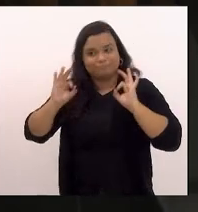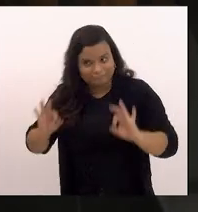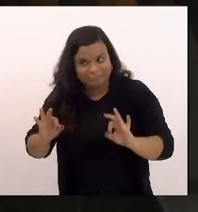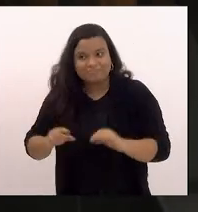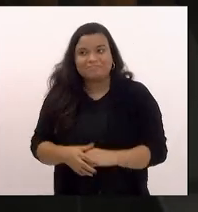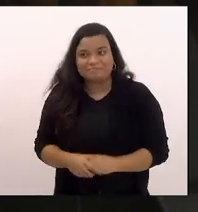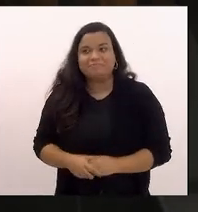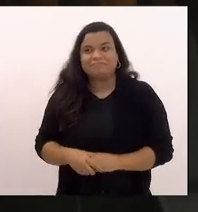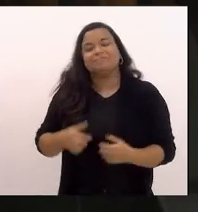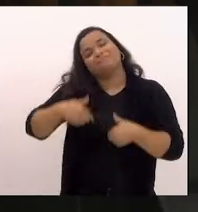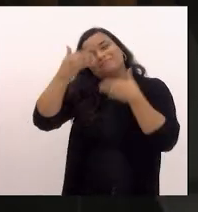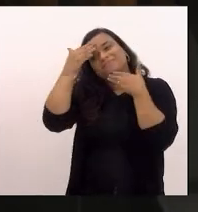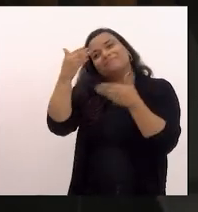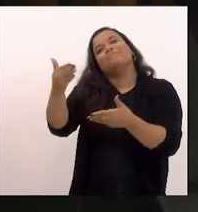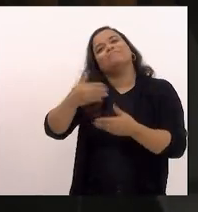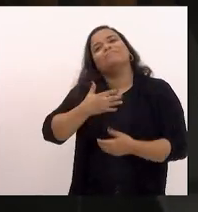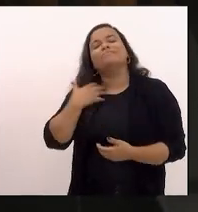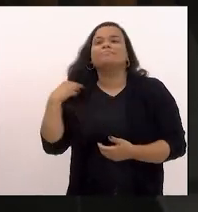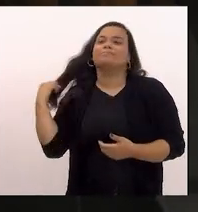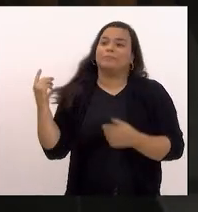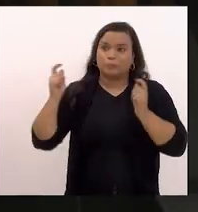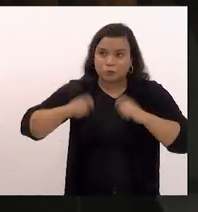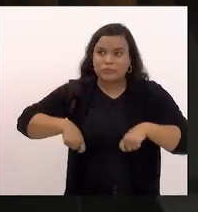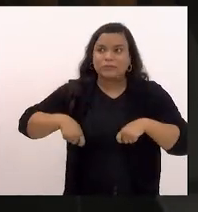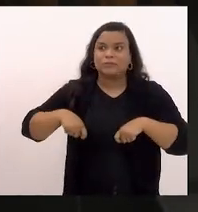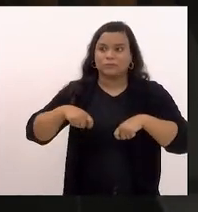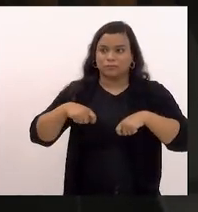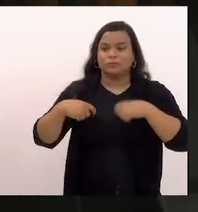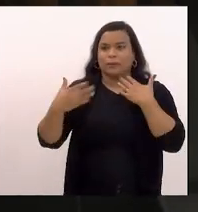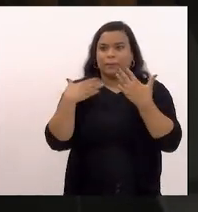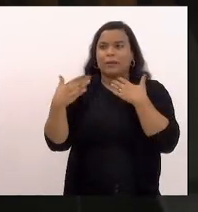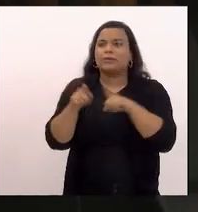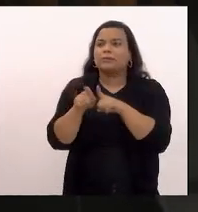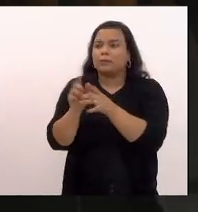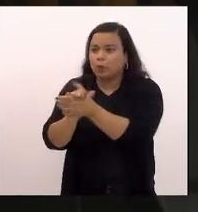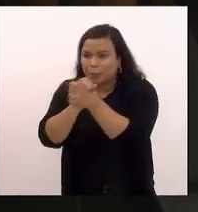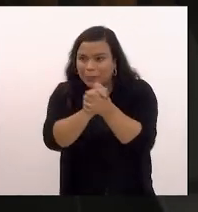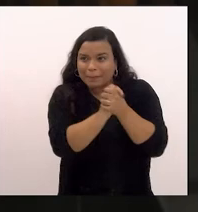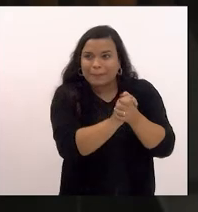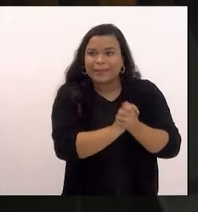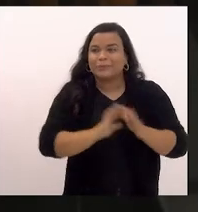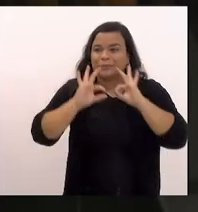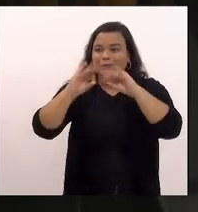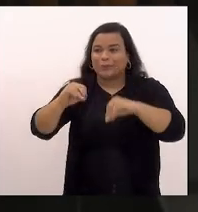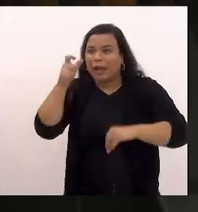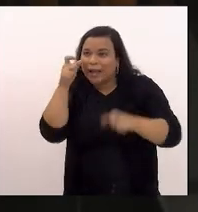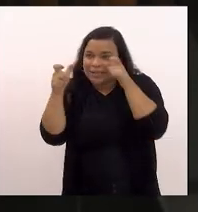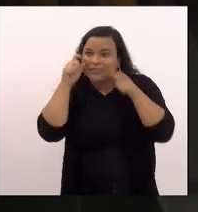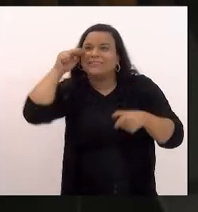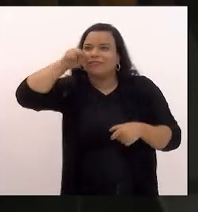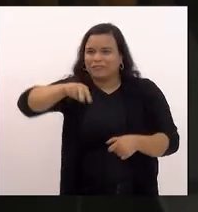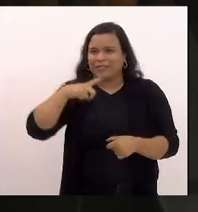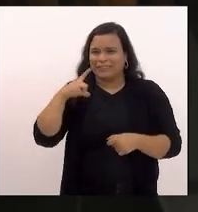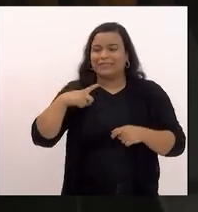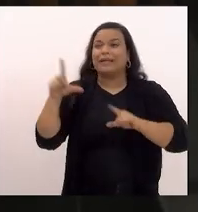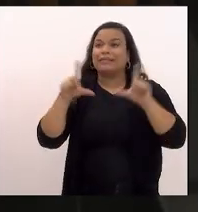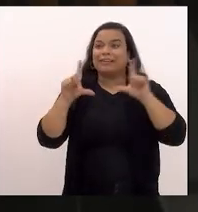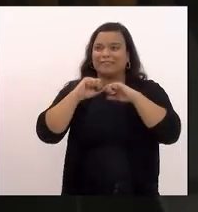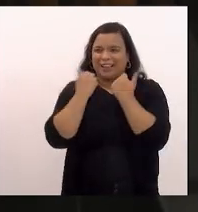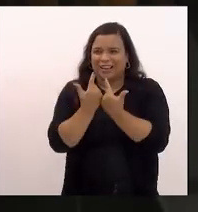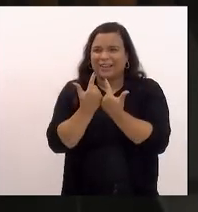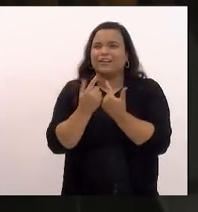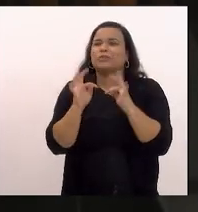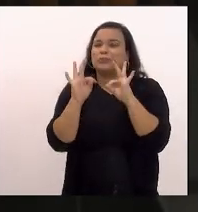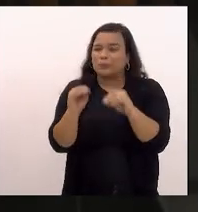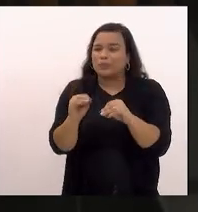agradeço a vossa excelência a possibilidade a deferência cumprimento a todos todos aqueles que nos assistem pela TV Alerja aqueles que nos